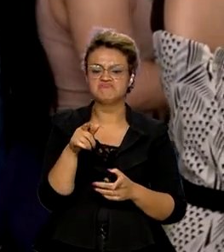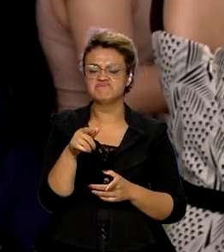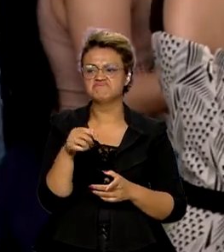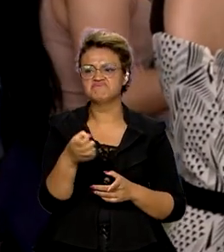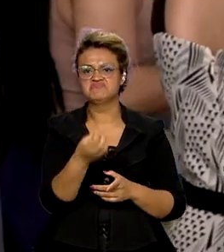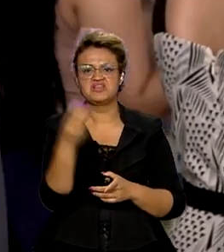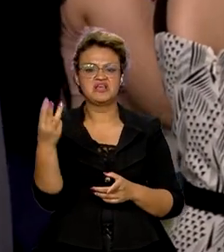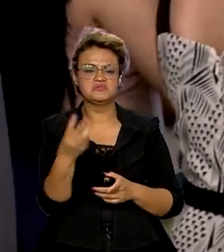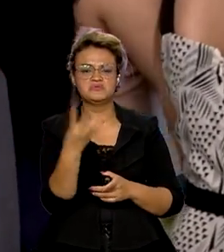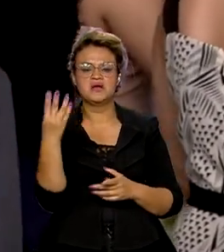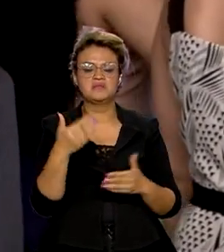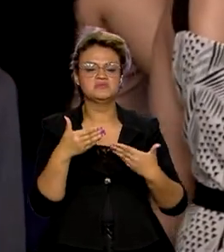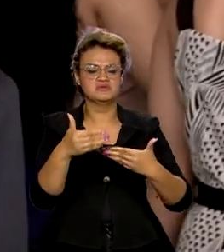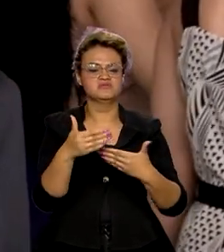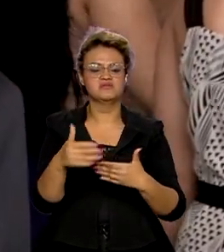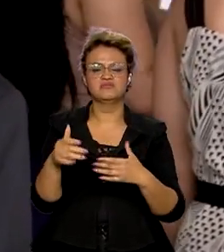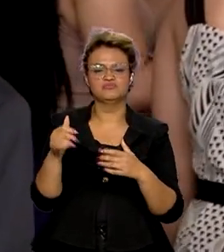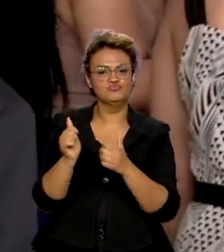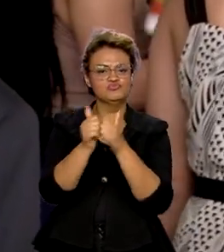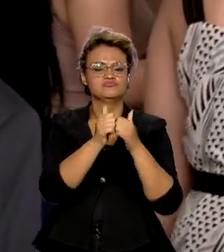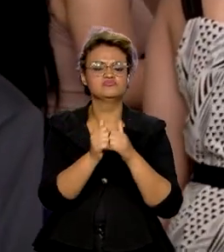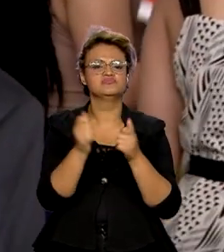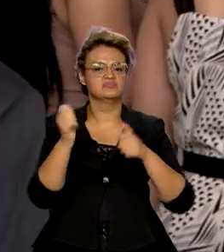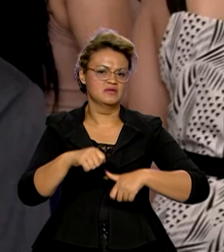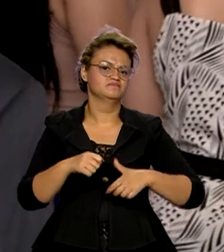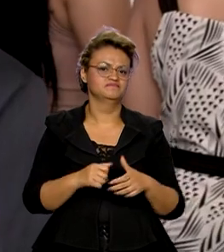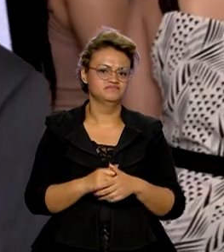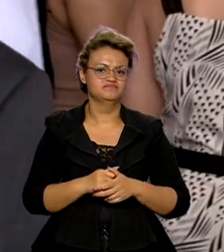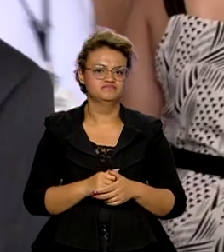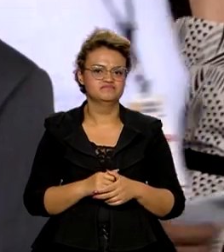ministérios de interesse em um único dia,